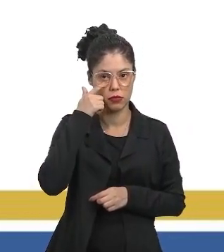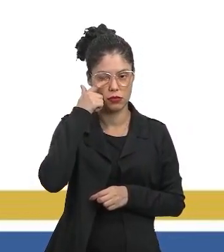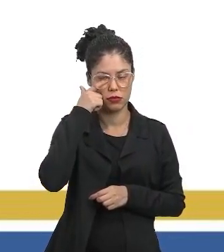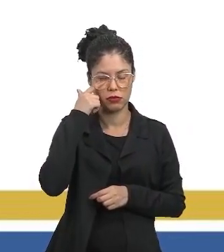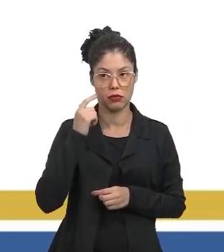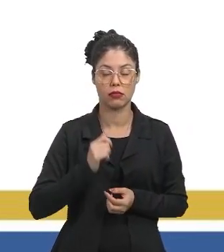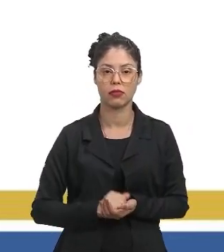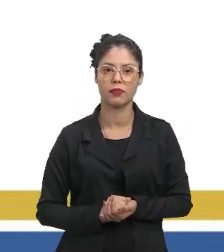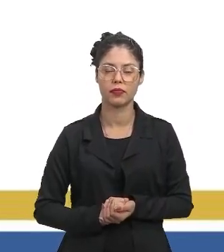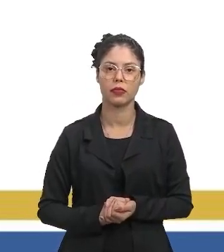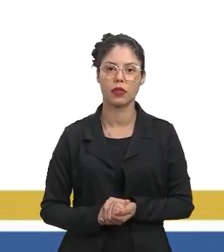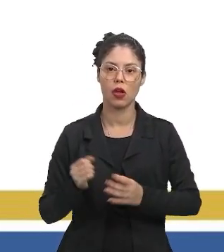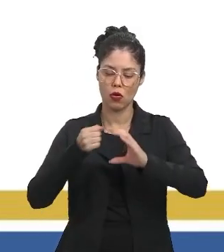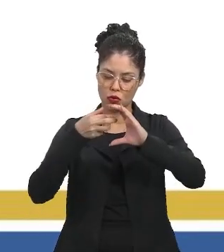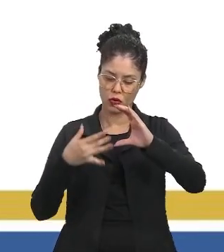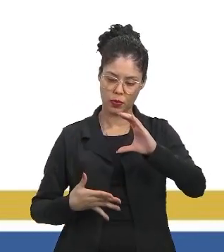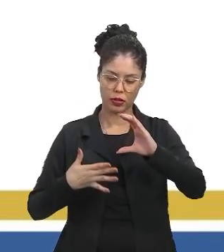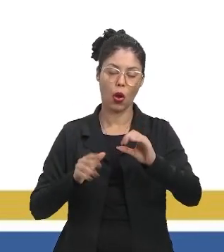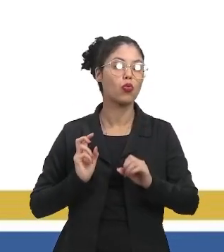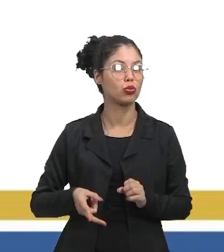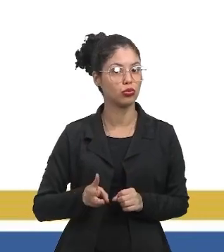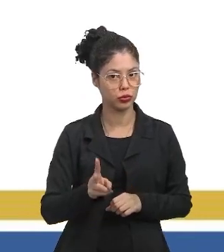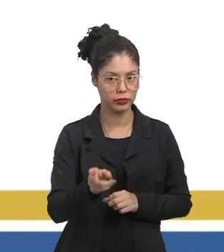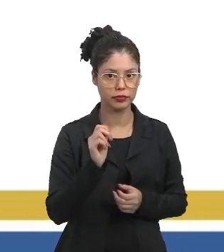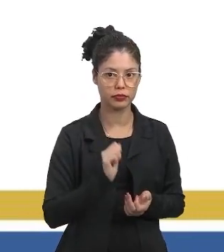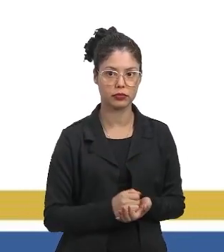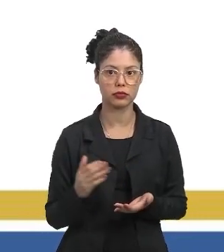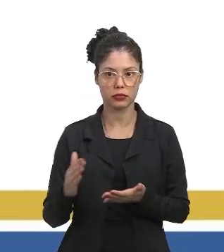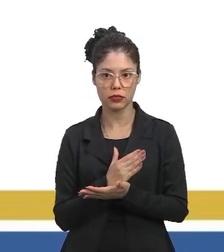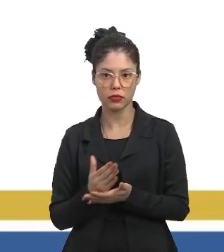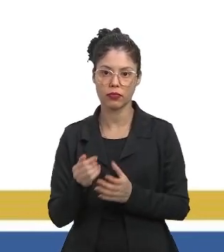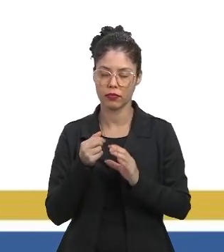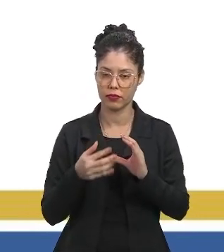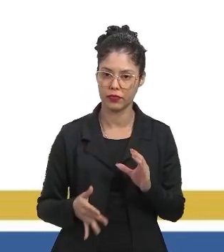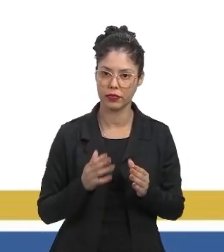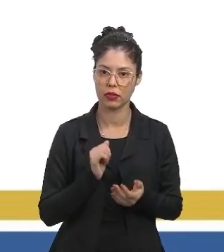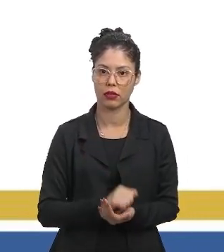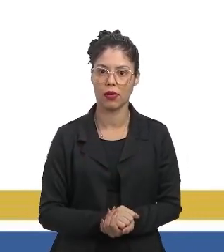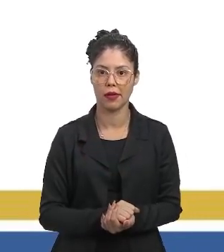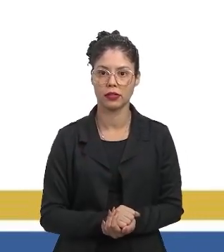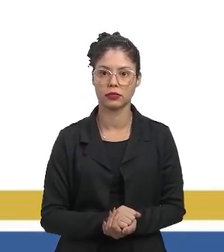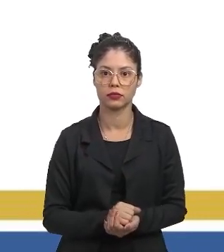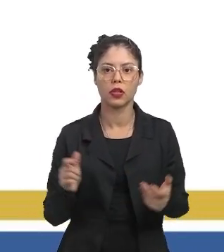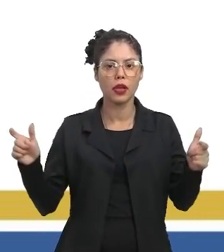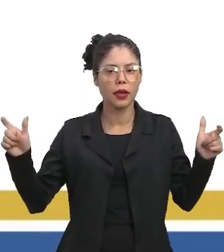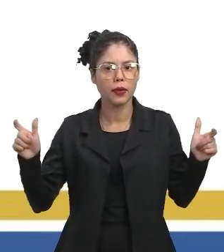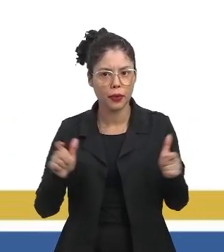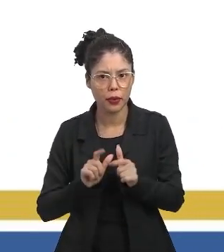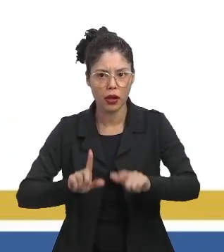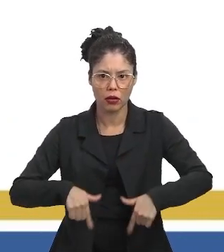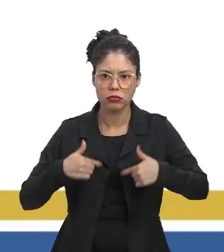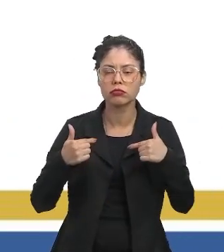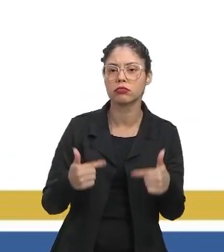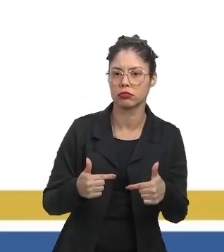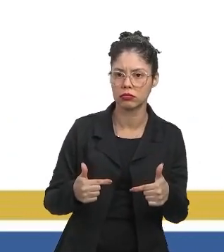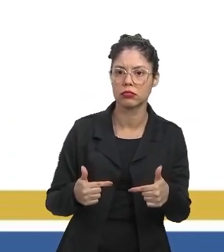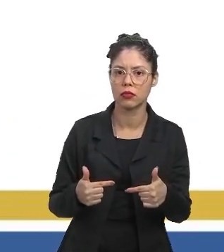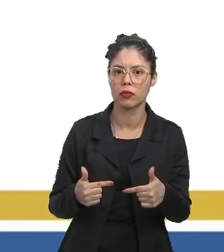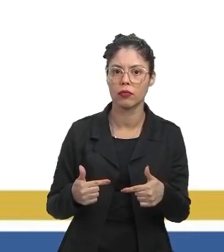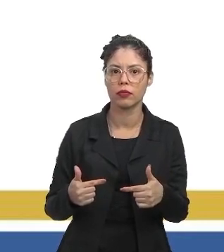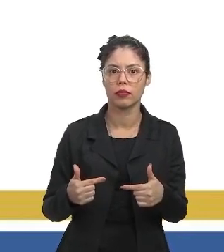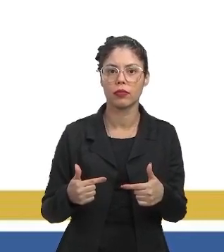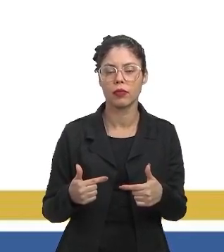espécies vegetais, ou pelo menos manter as espécies vegetais. Reduz a competição por